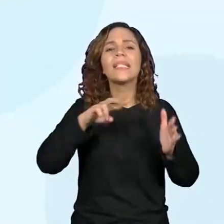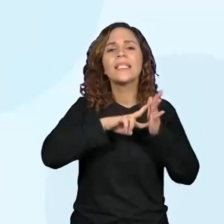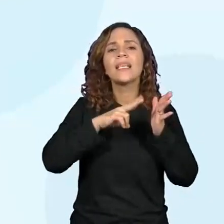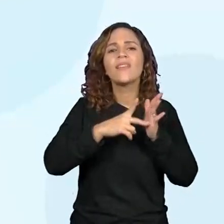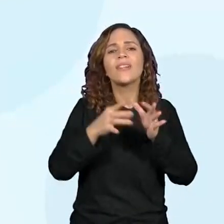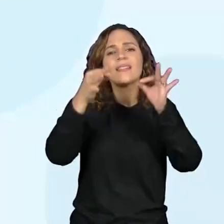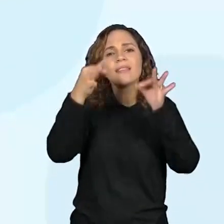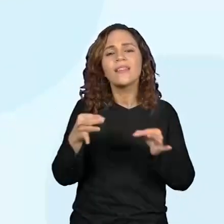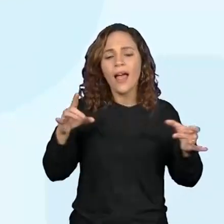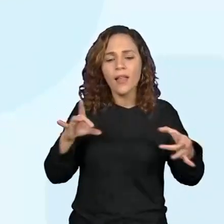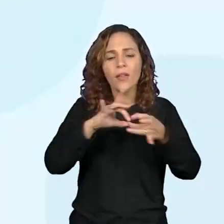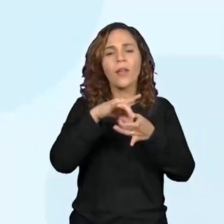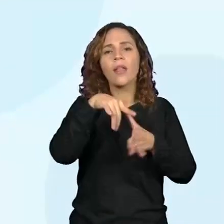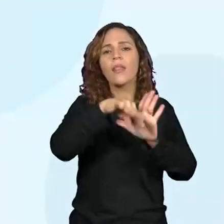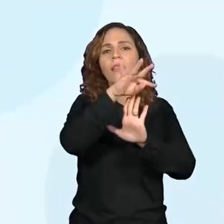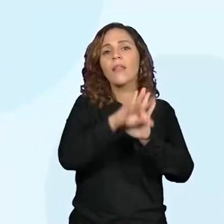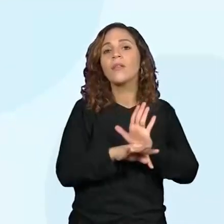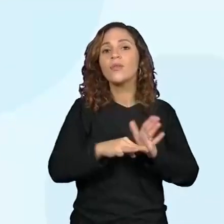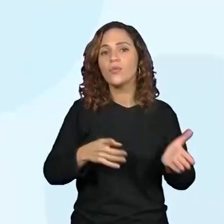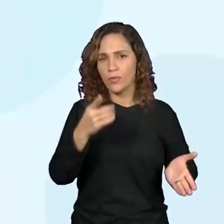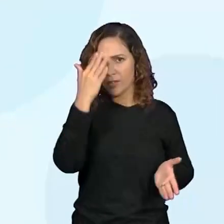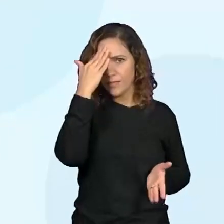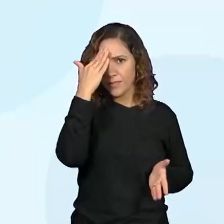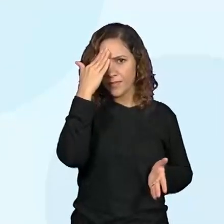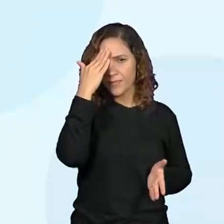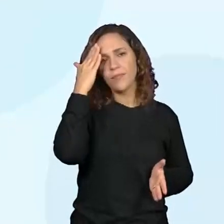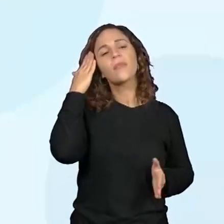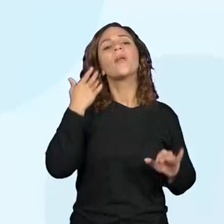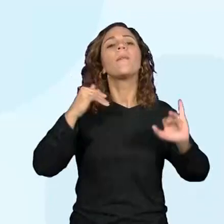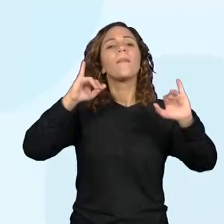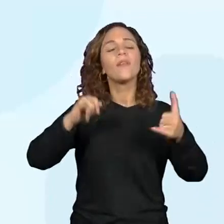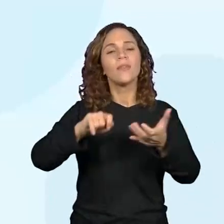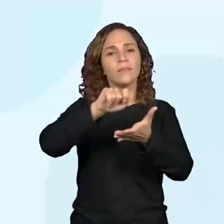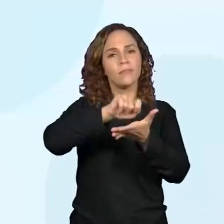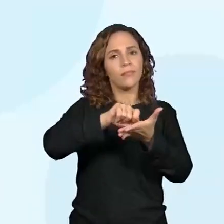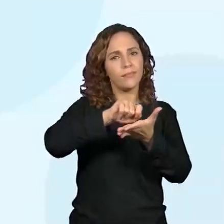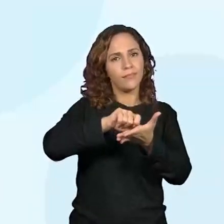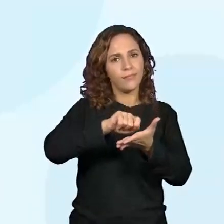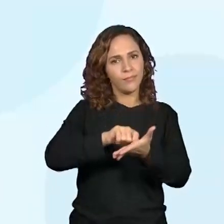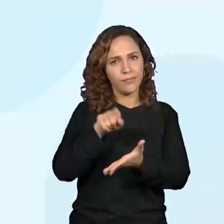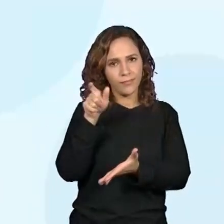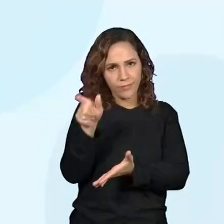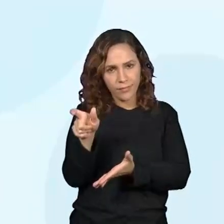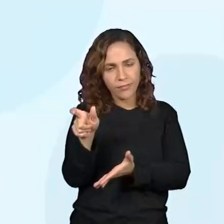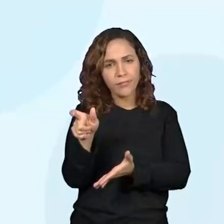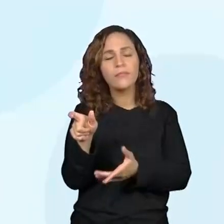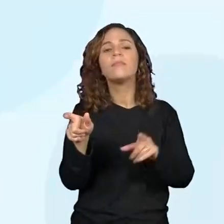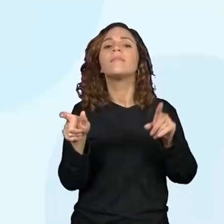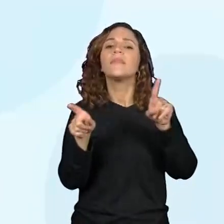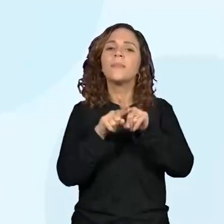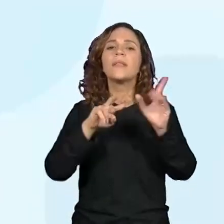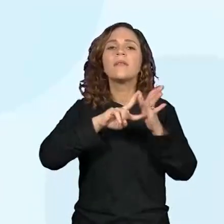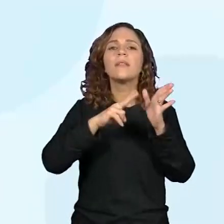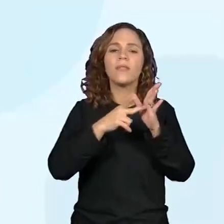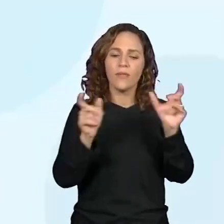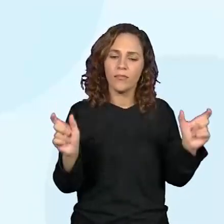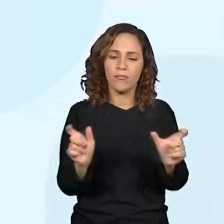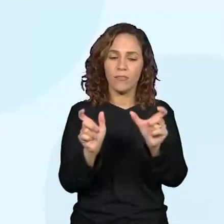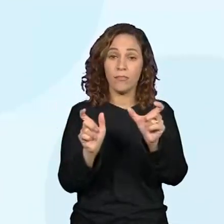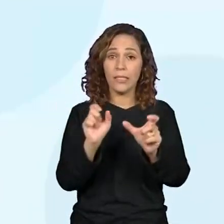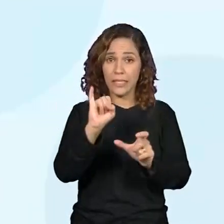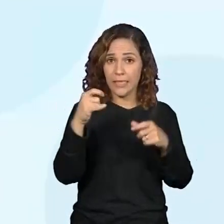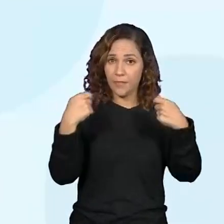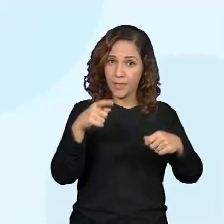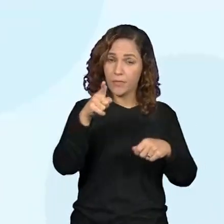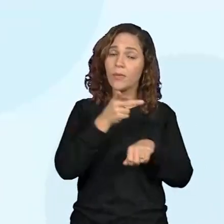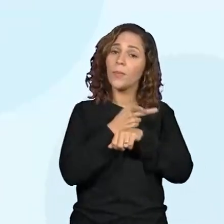delas no texto? Escreva abaixo com os significados que você entendeu. Se é necessário,